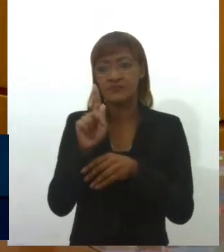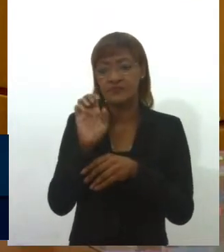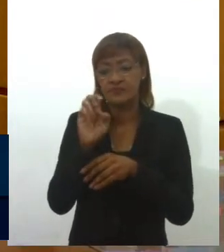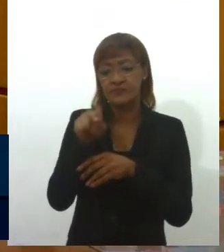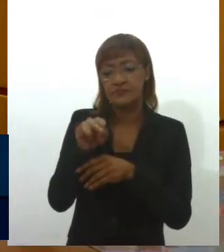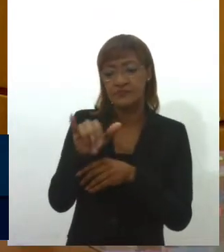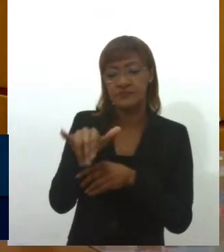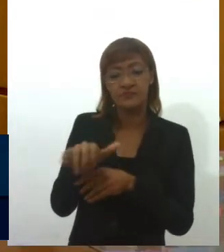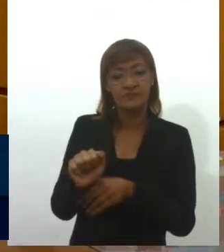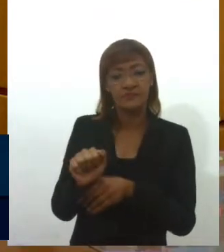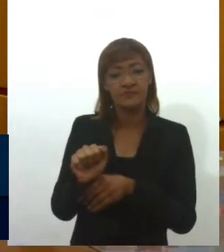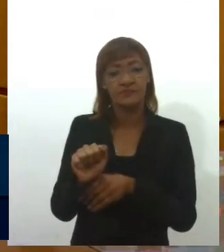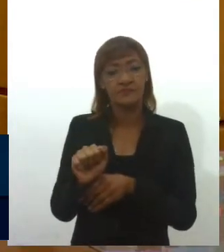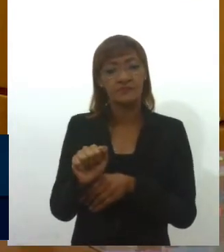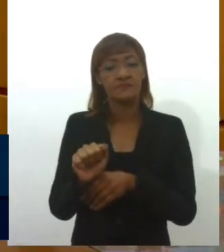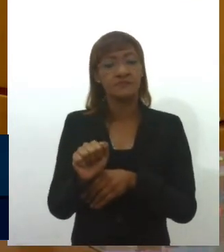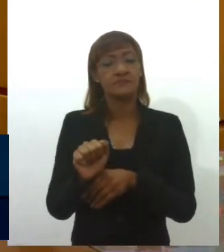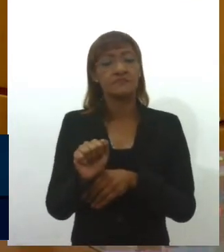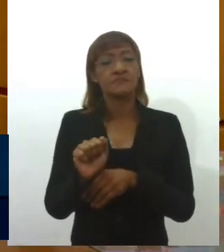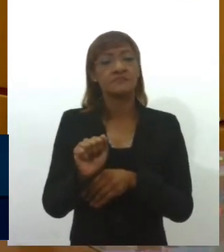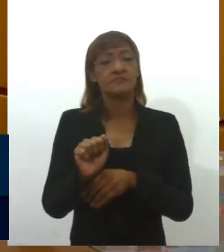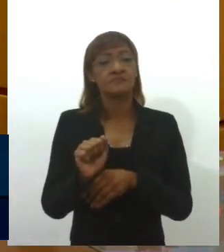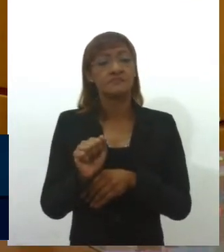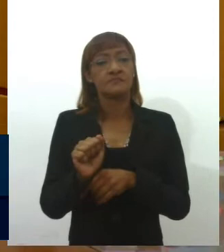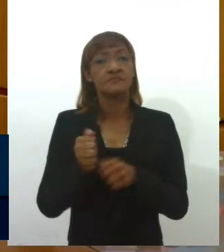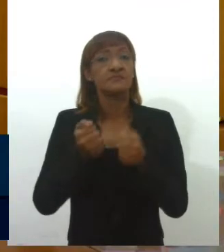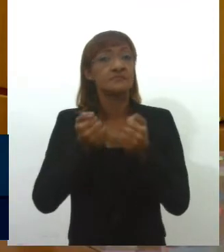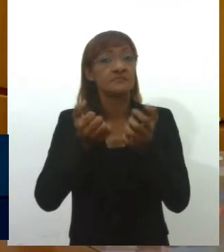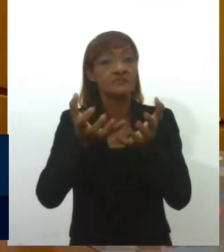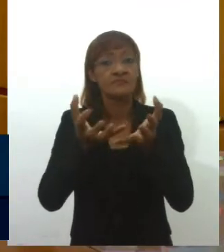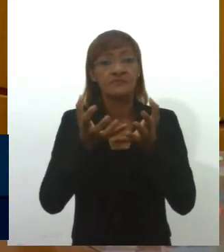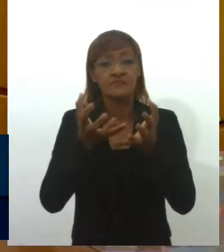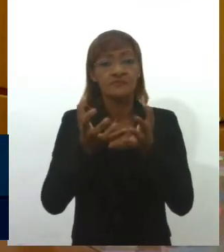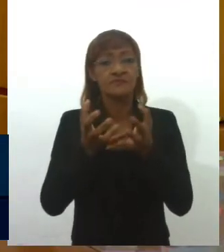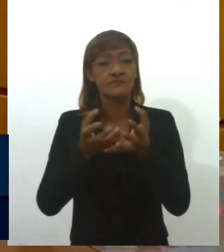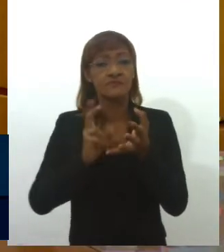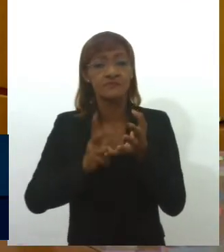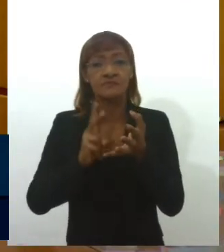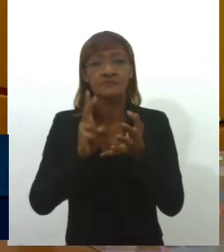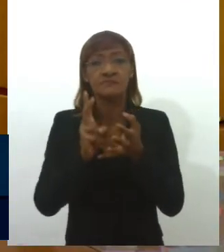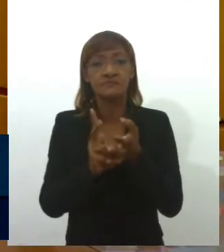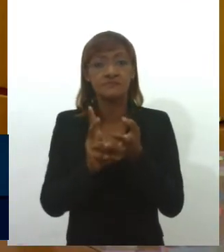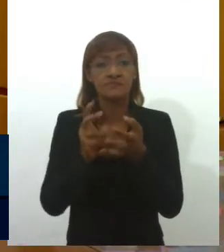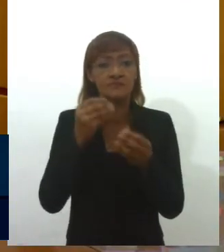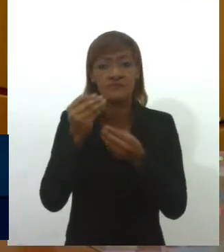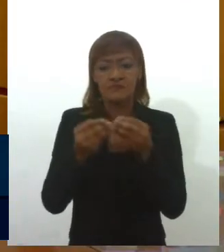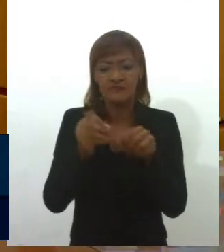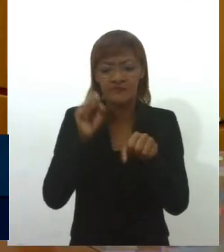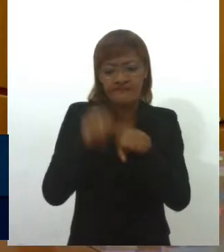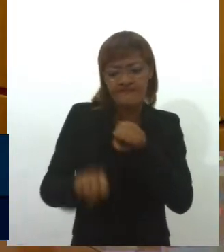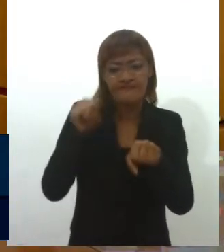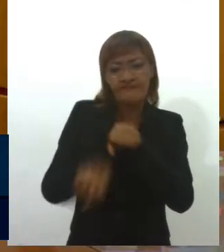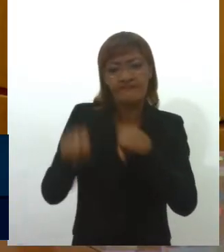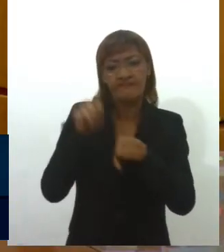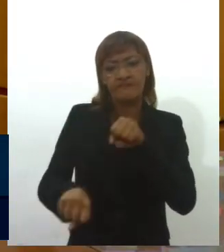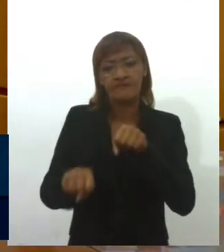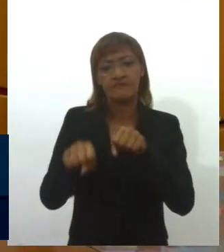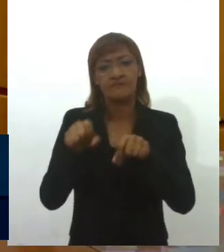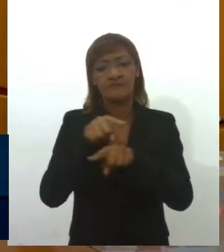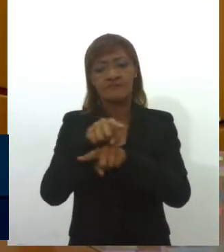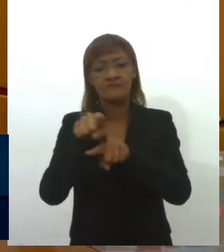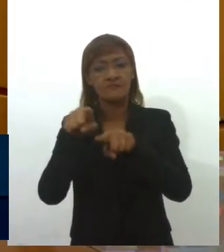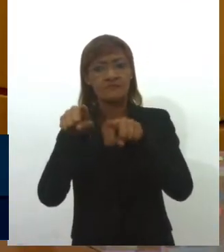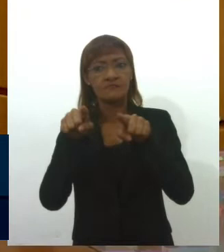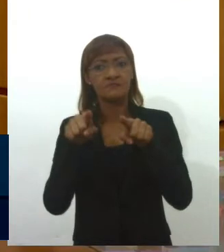que é a busca do aprimoramento da raça com o extermínio daqueles que não estão